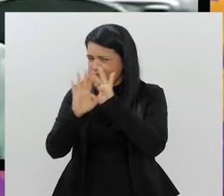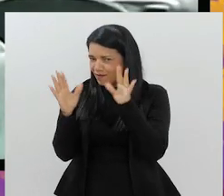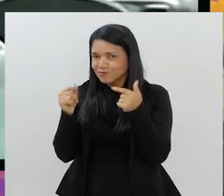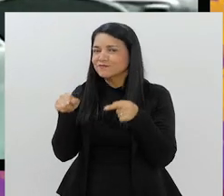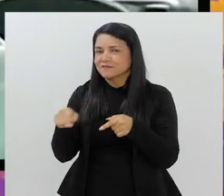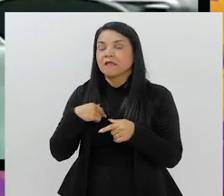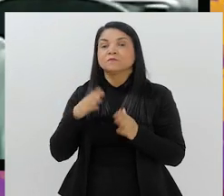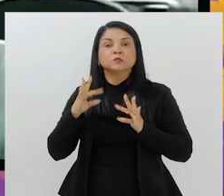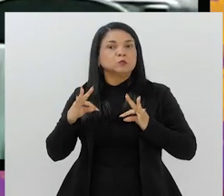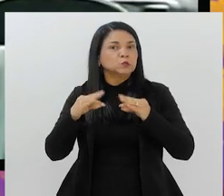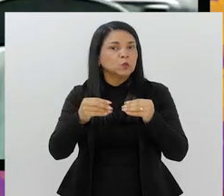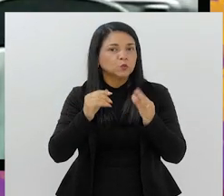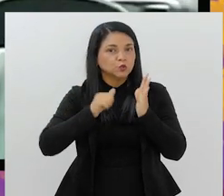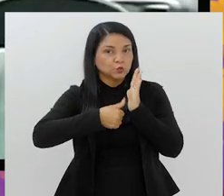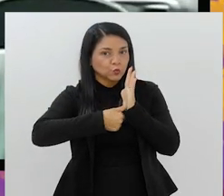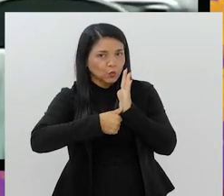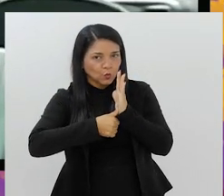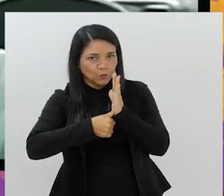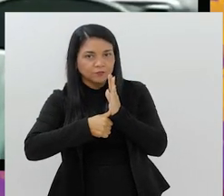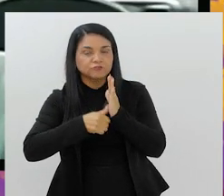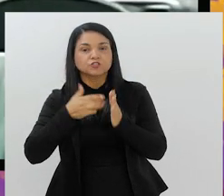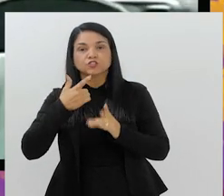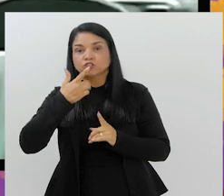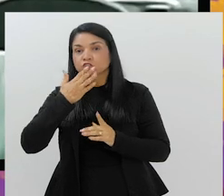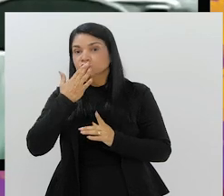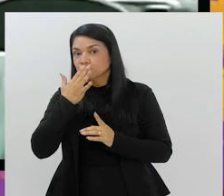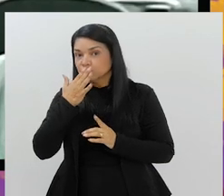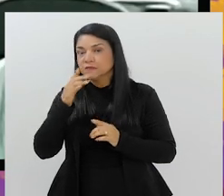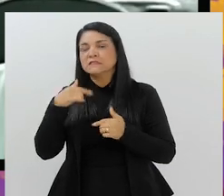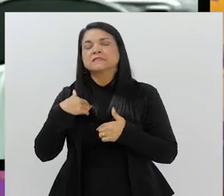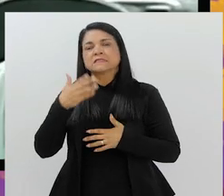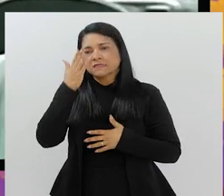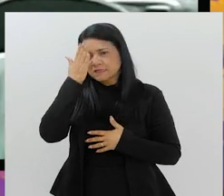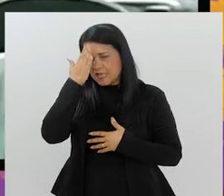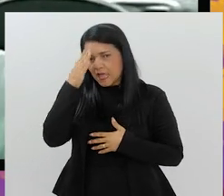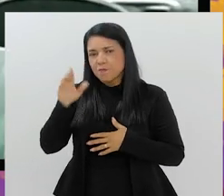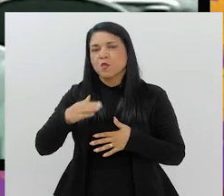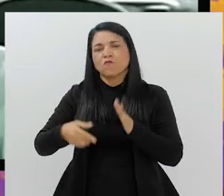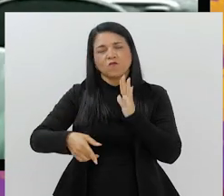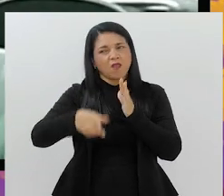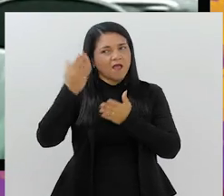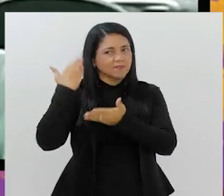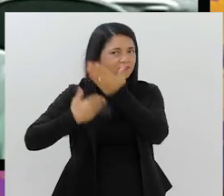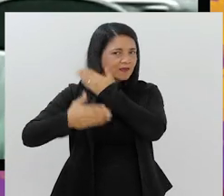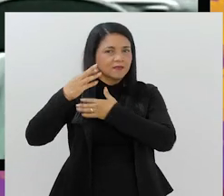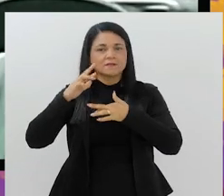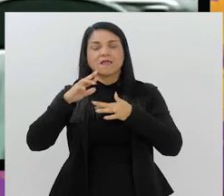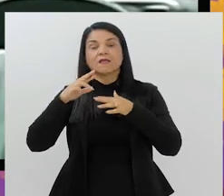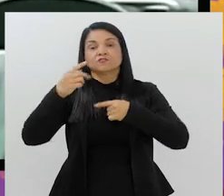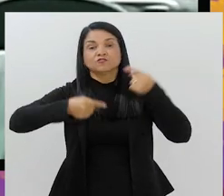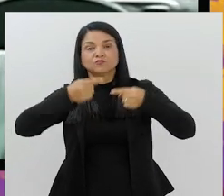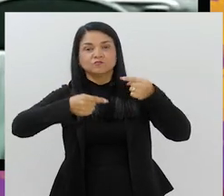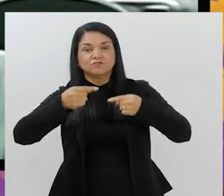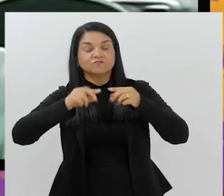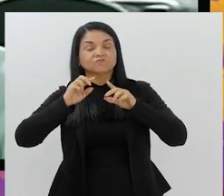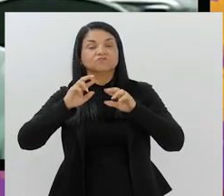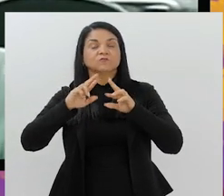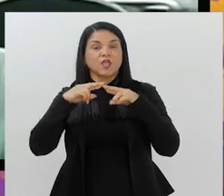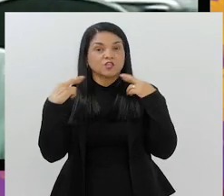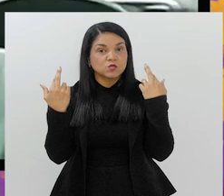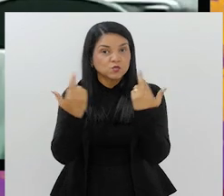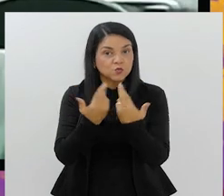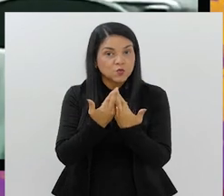Todos os clubes sabem, e aí eu vou remeter lá a uma discussão feita sempre que há aquelas reuniões sobre